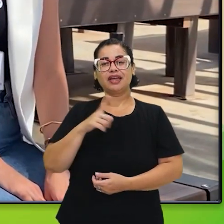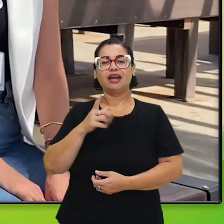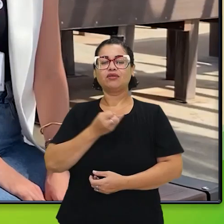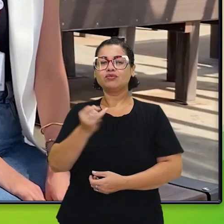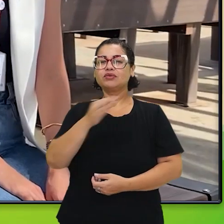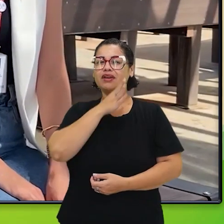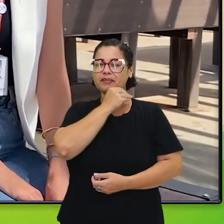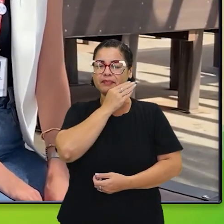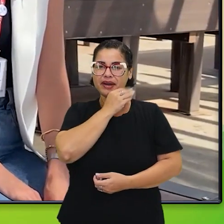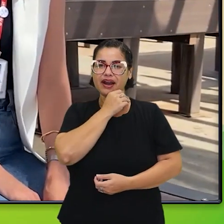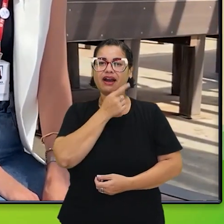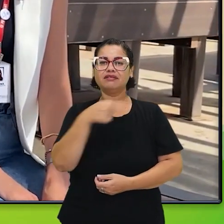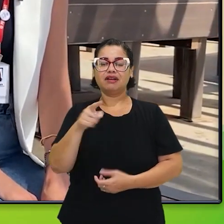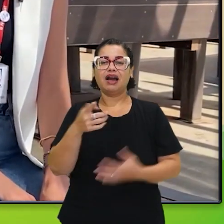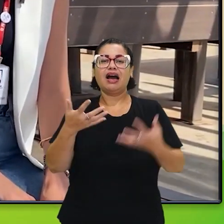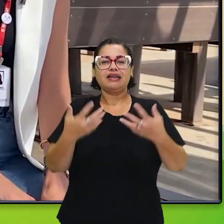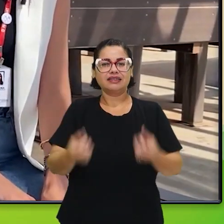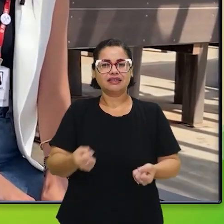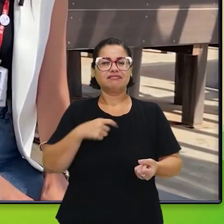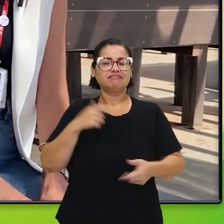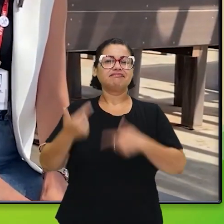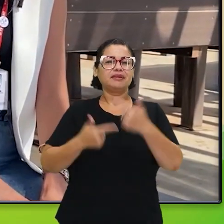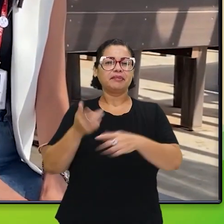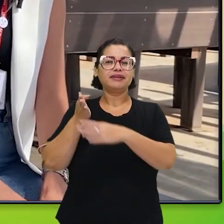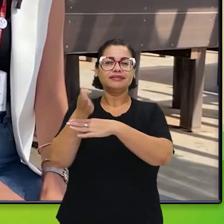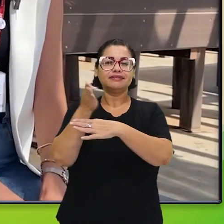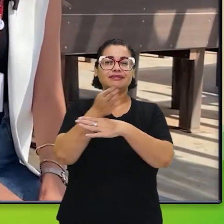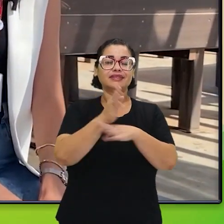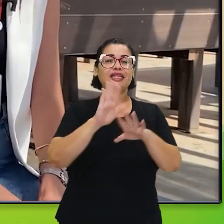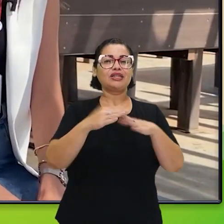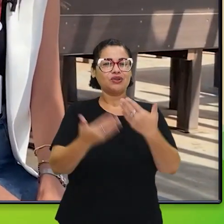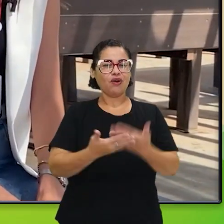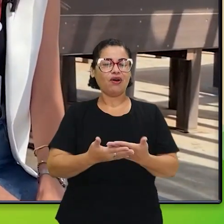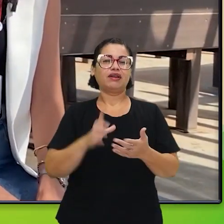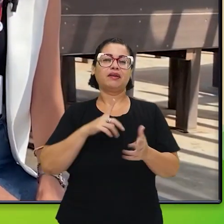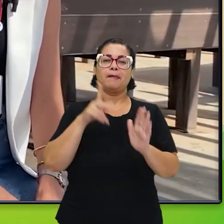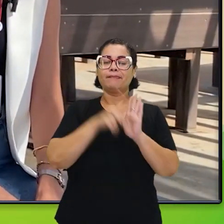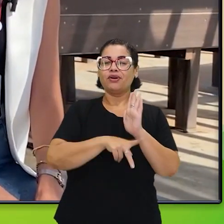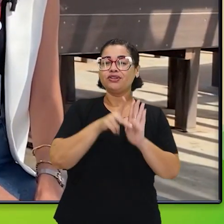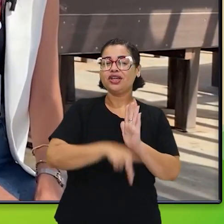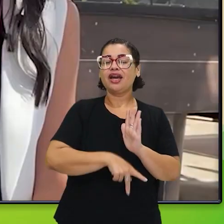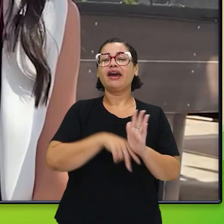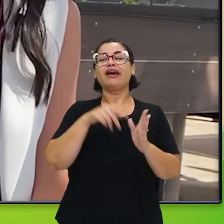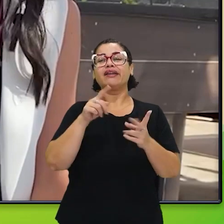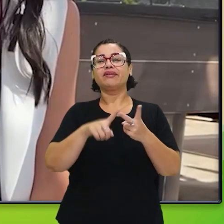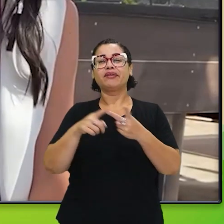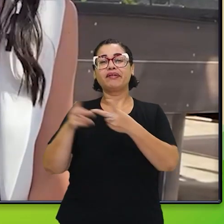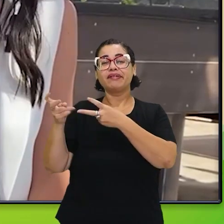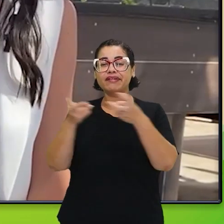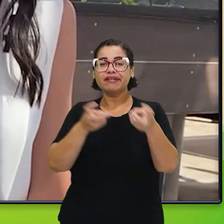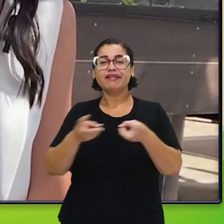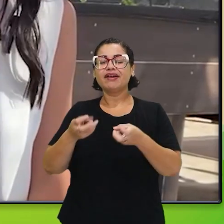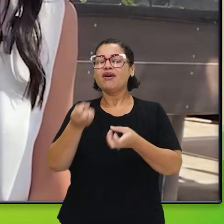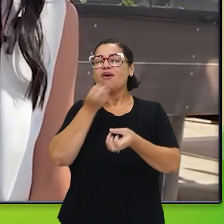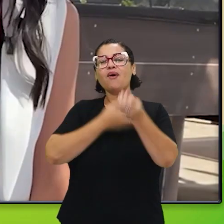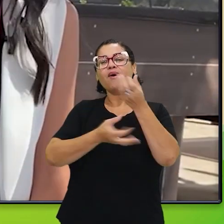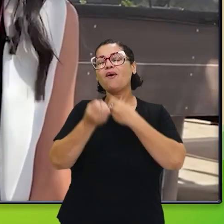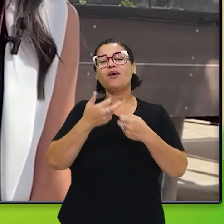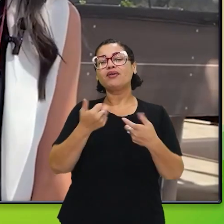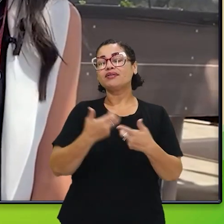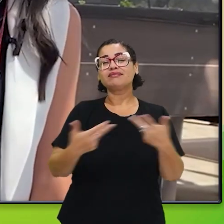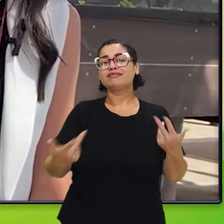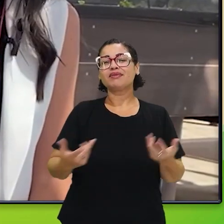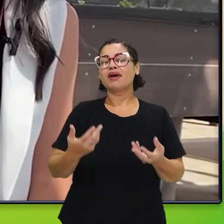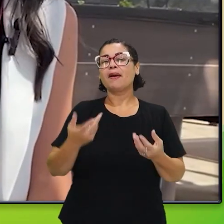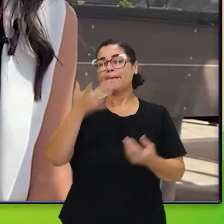E é muito essa pegada que a gente trabalha nas escolas, né? Com os projetos, na escuta. Conta pra gente um pouquinho pra que o